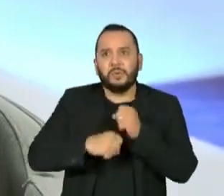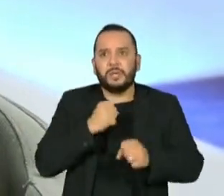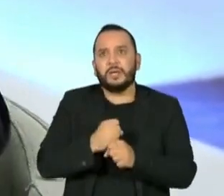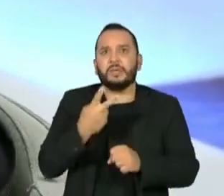Disso eu estou pensando.